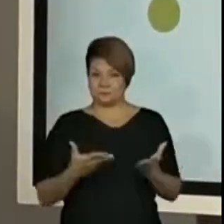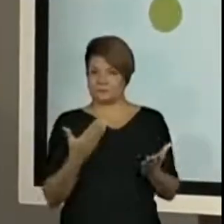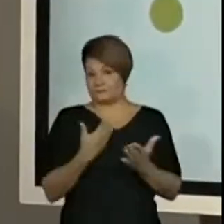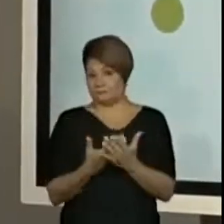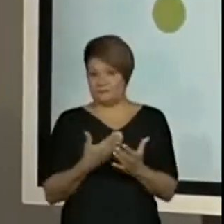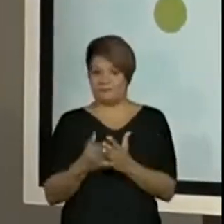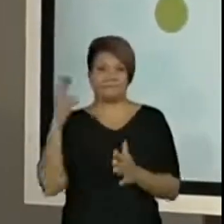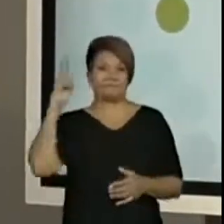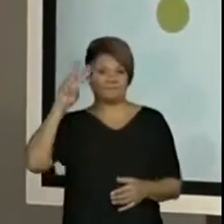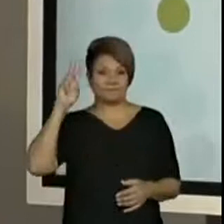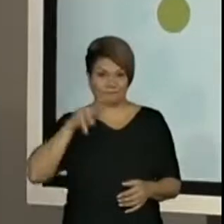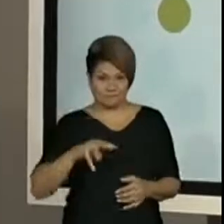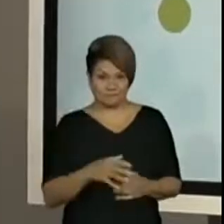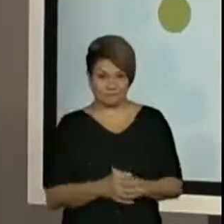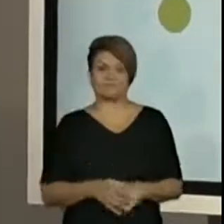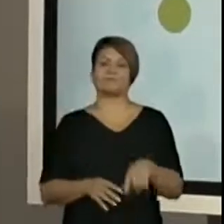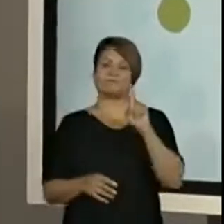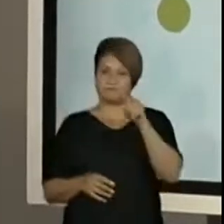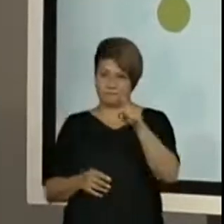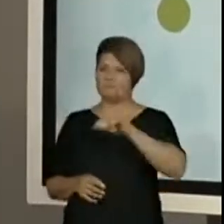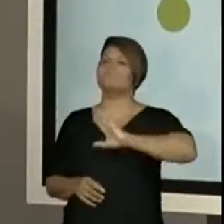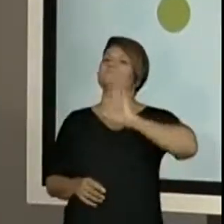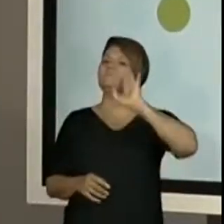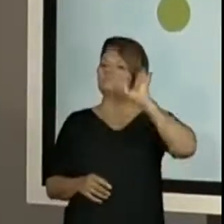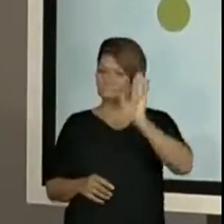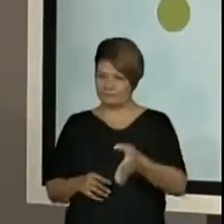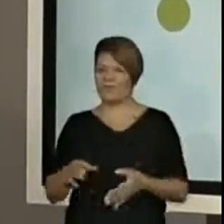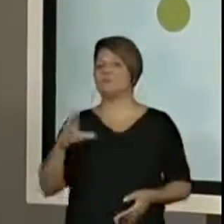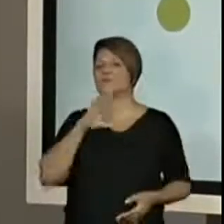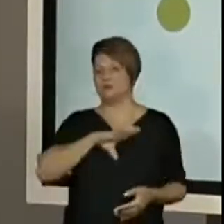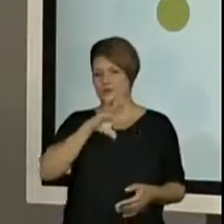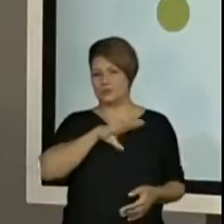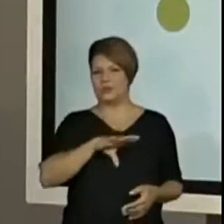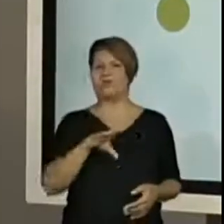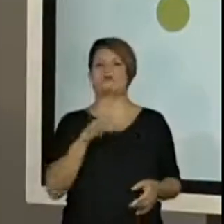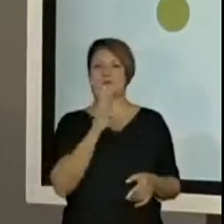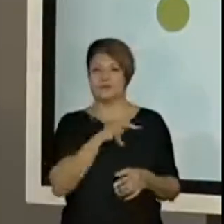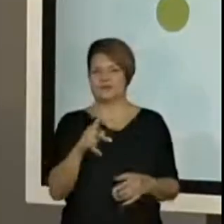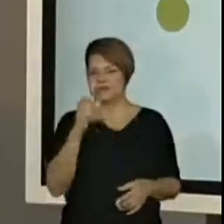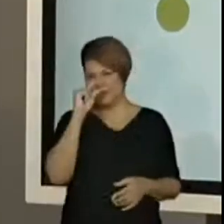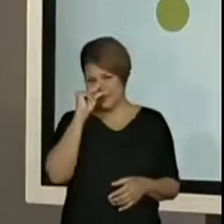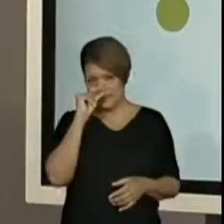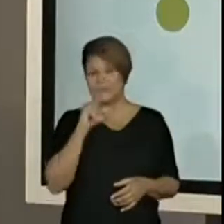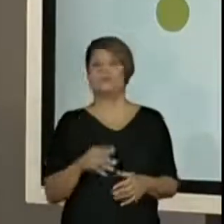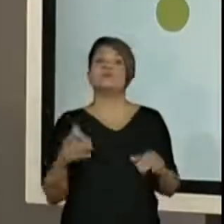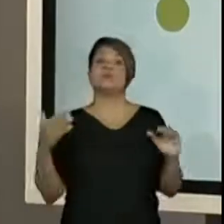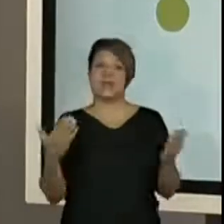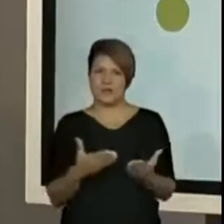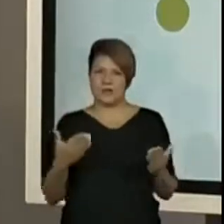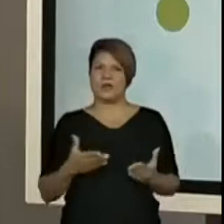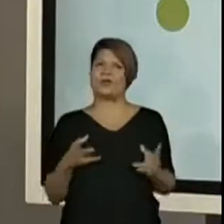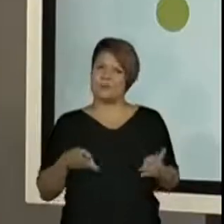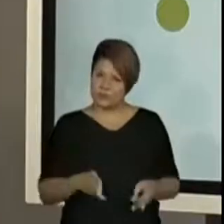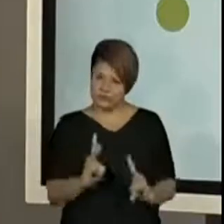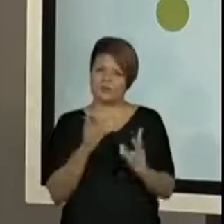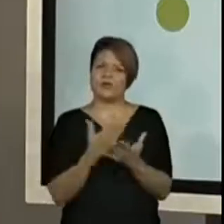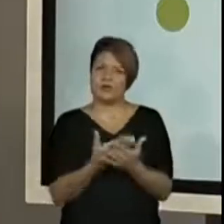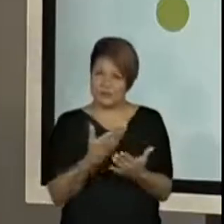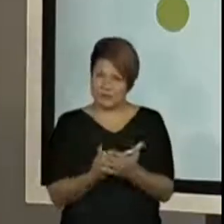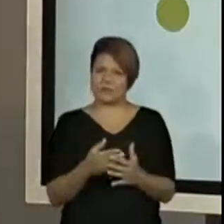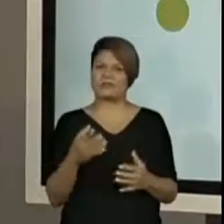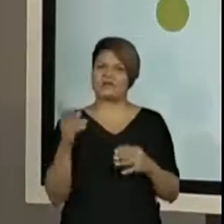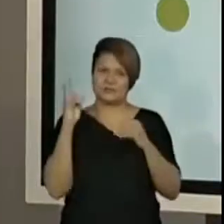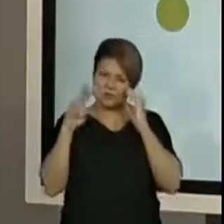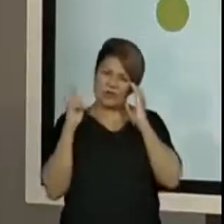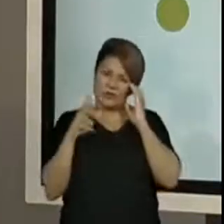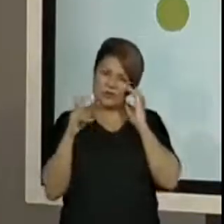história. Vocês já tiveram uma aula de língua portuguesa aí com a professora Ana e agora vamos continuar com a aula de história e